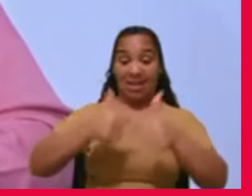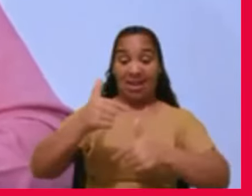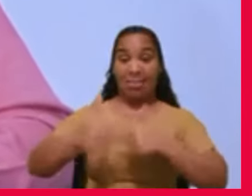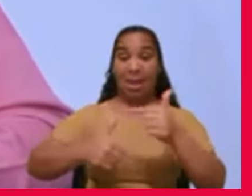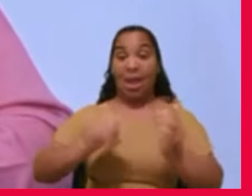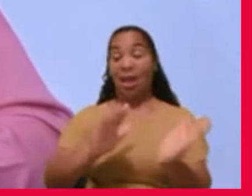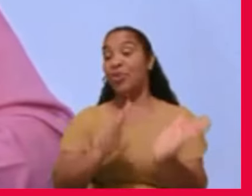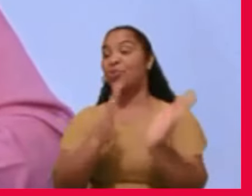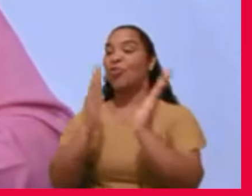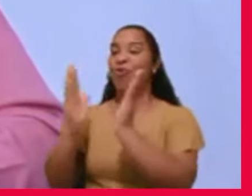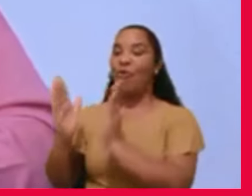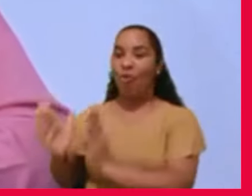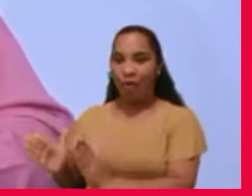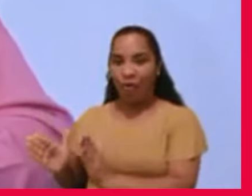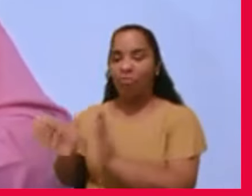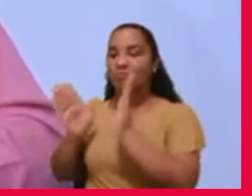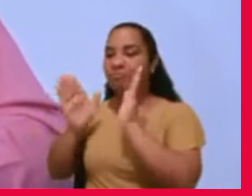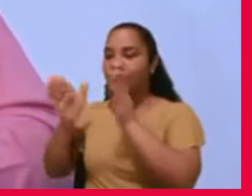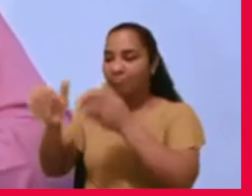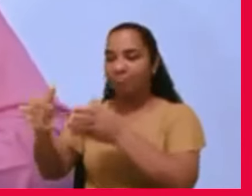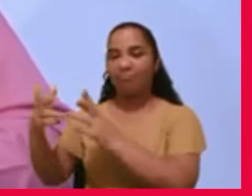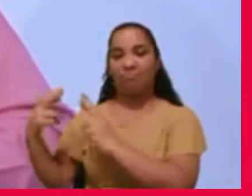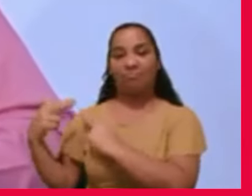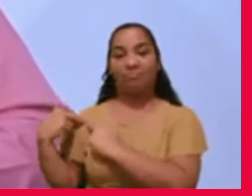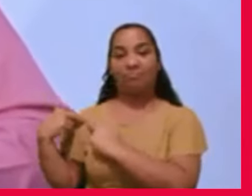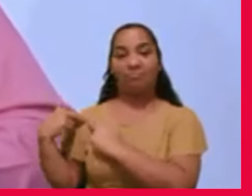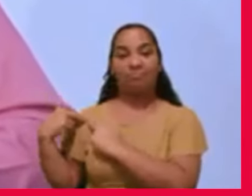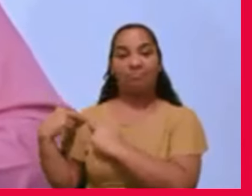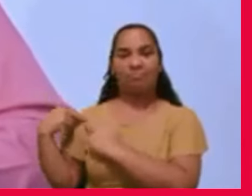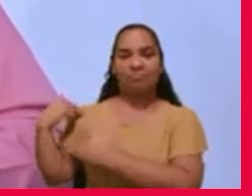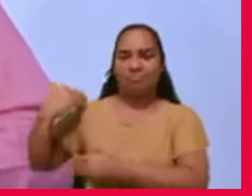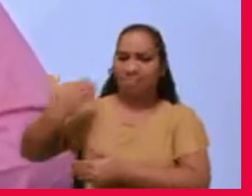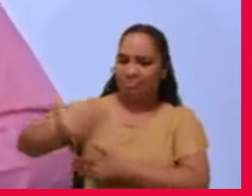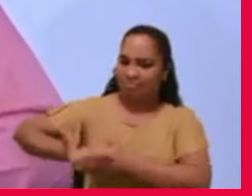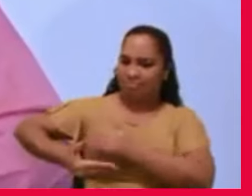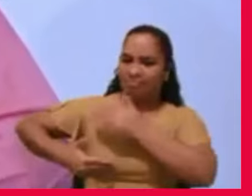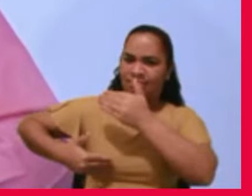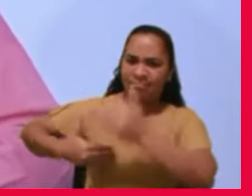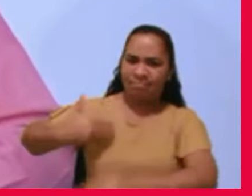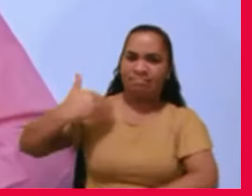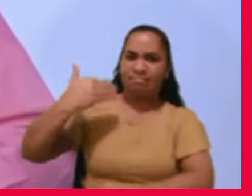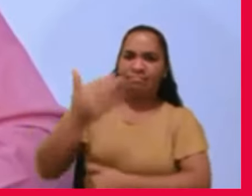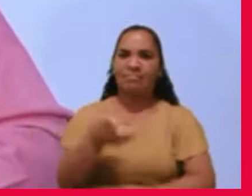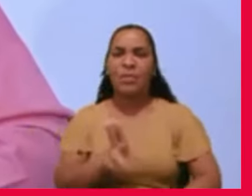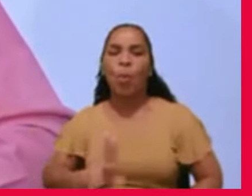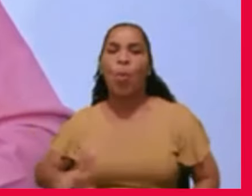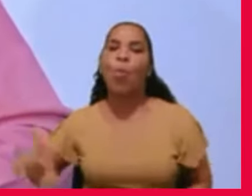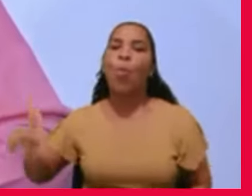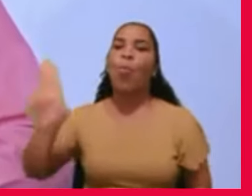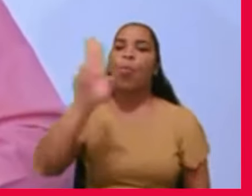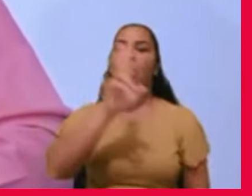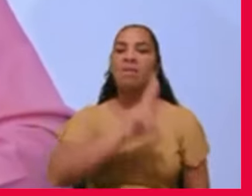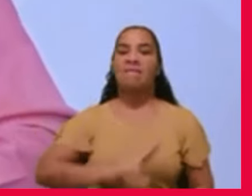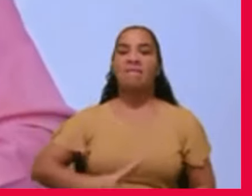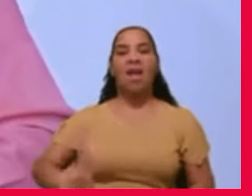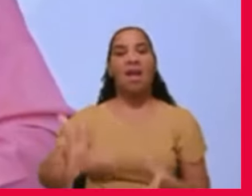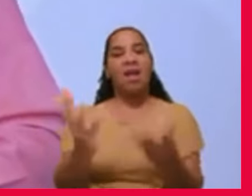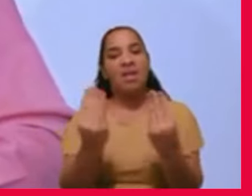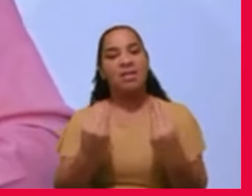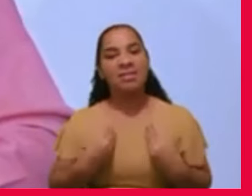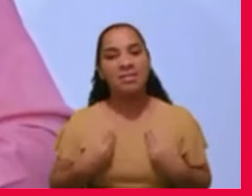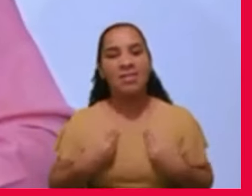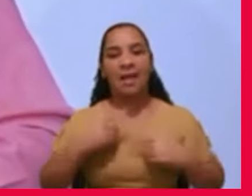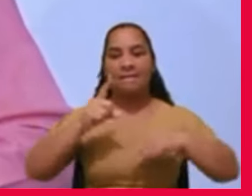outros pelas leis automáticas do universo que nos proporcionam os recursos da